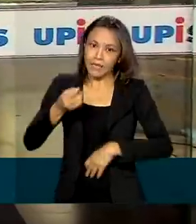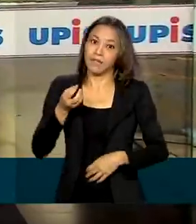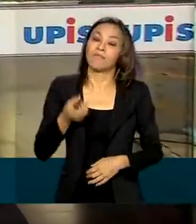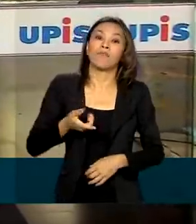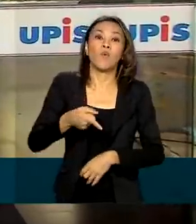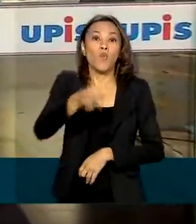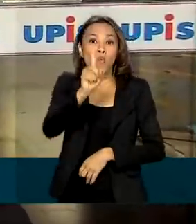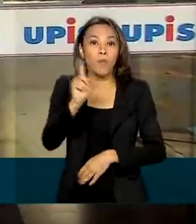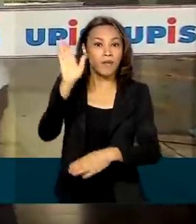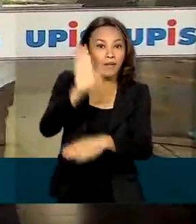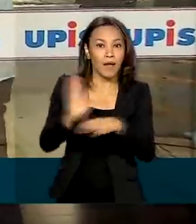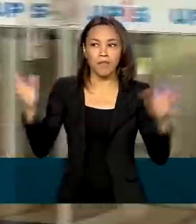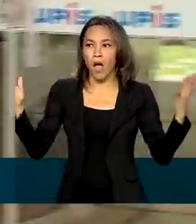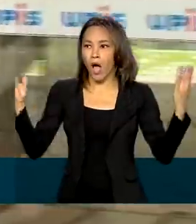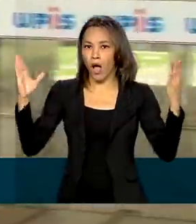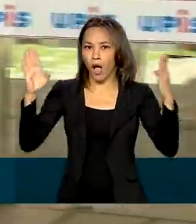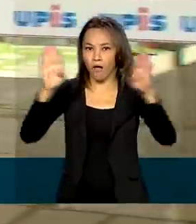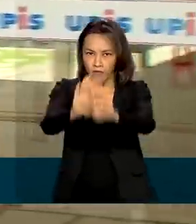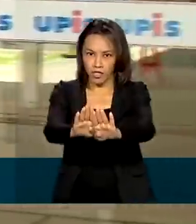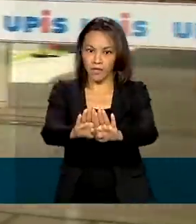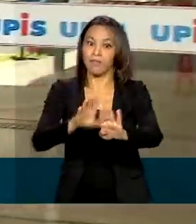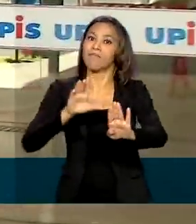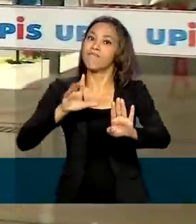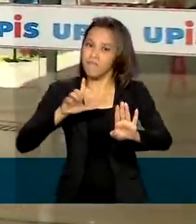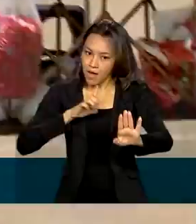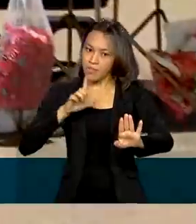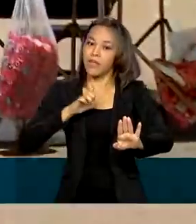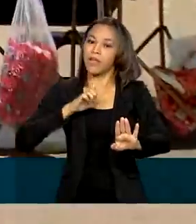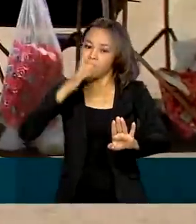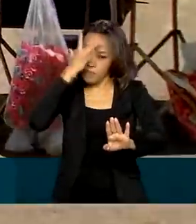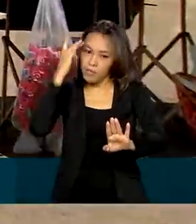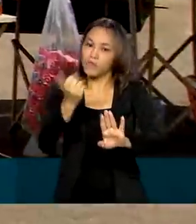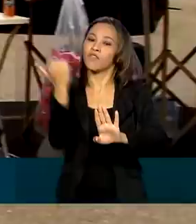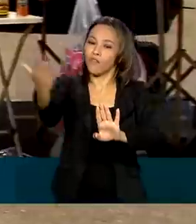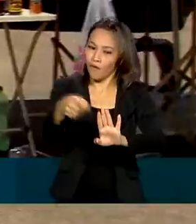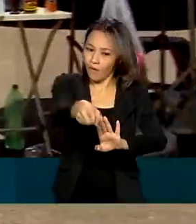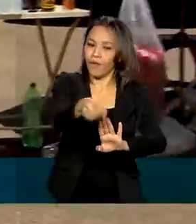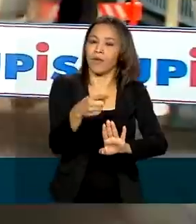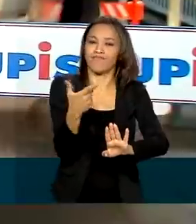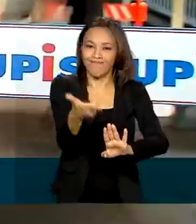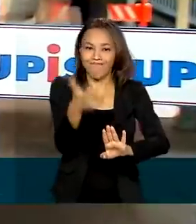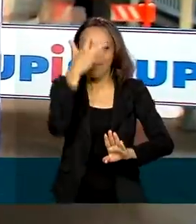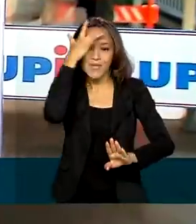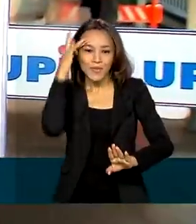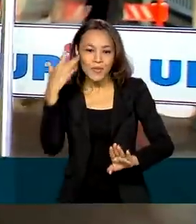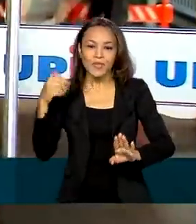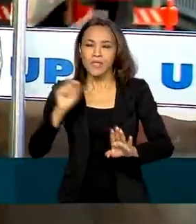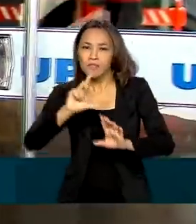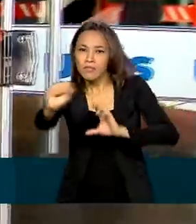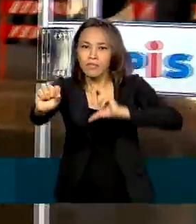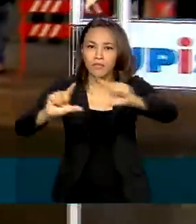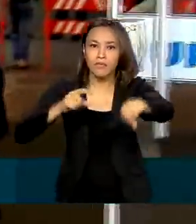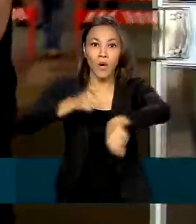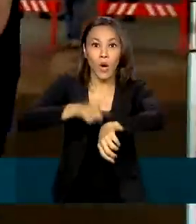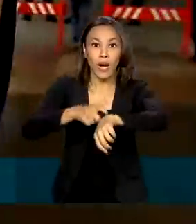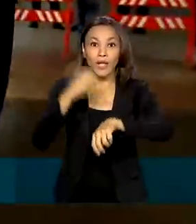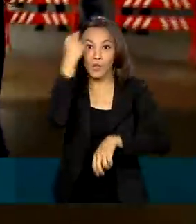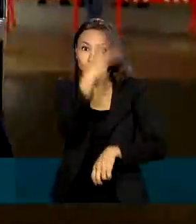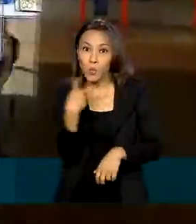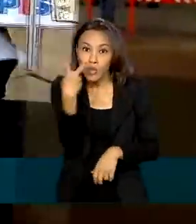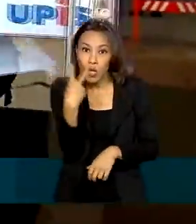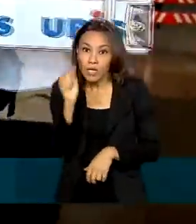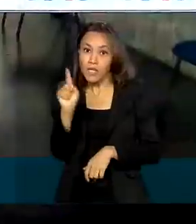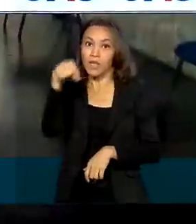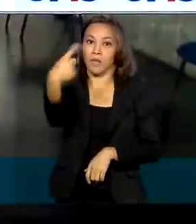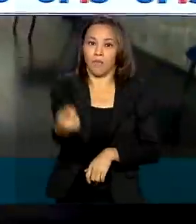os portões foram fechados, mas ainda assim, teve quem ficasse de fora. Candidatos começaram a sair duas horas depois do